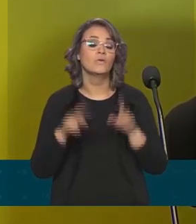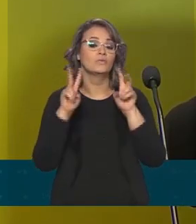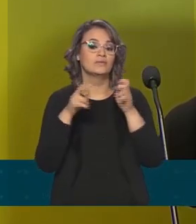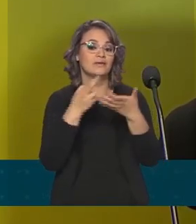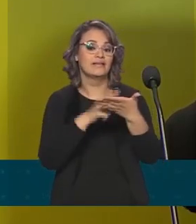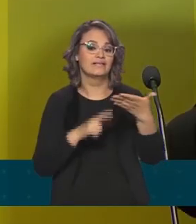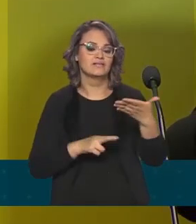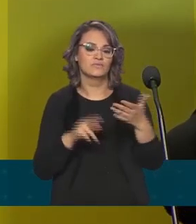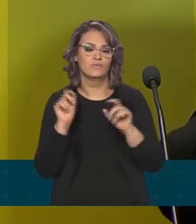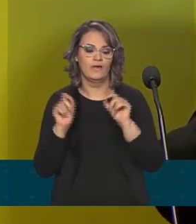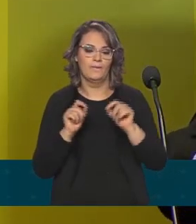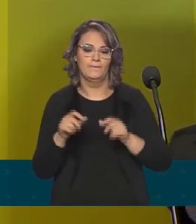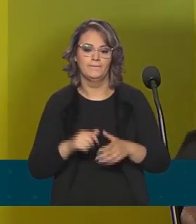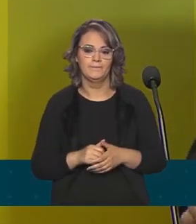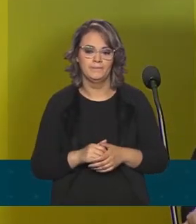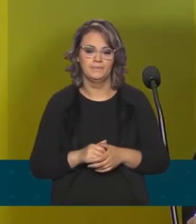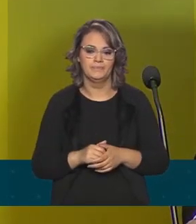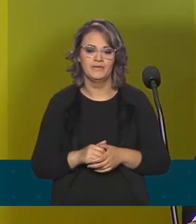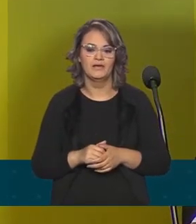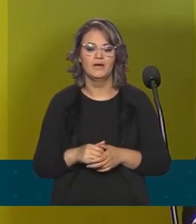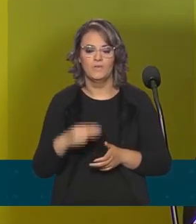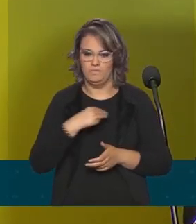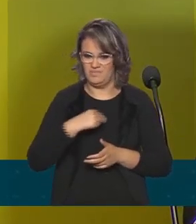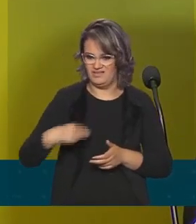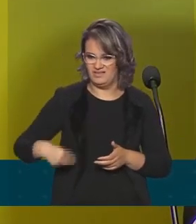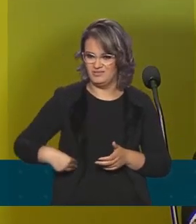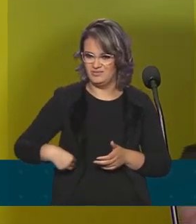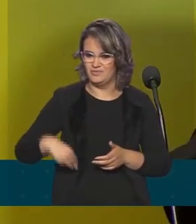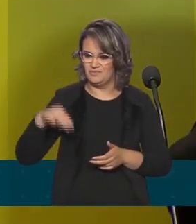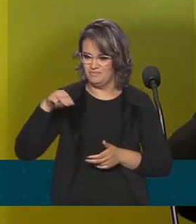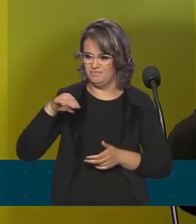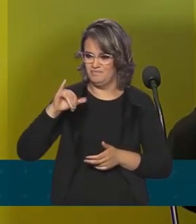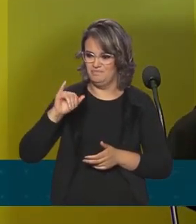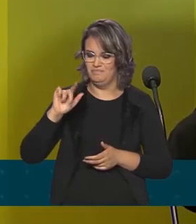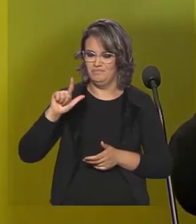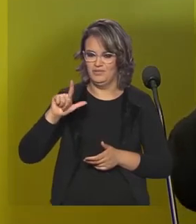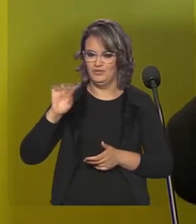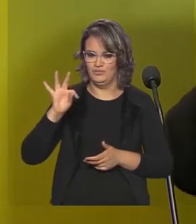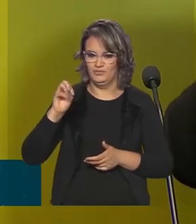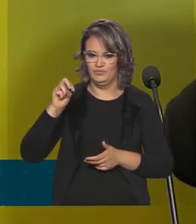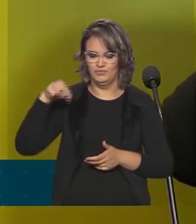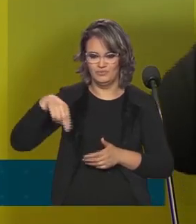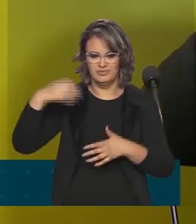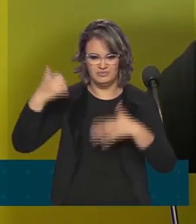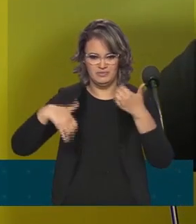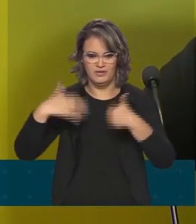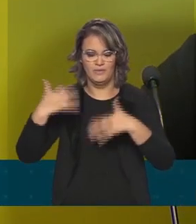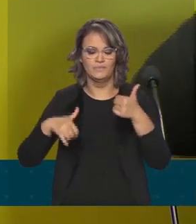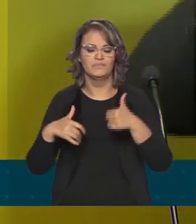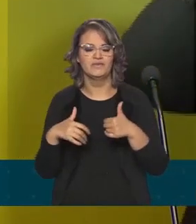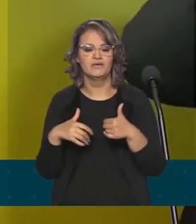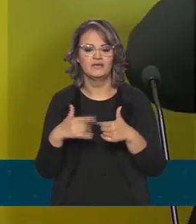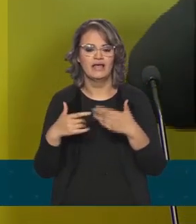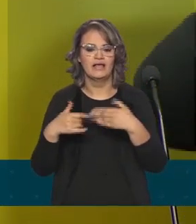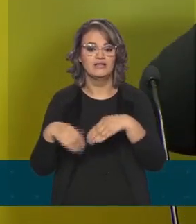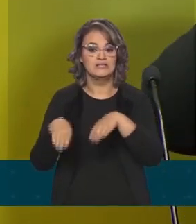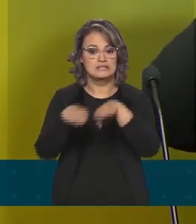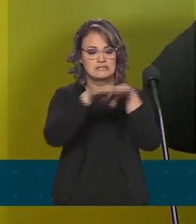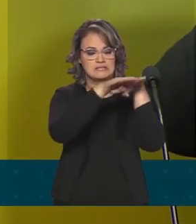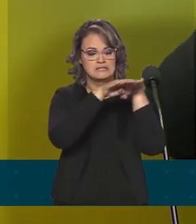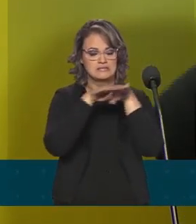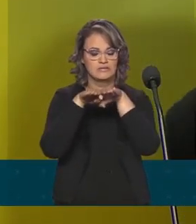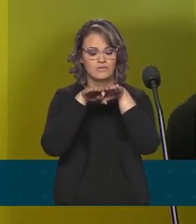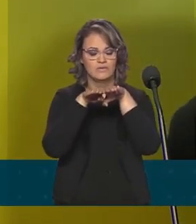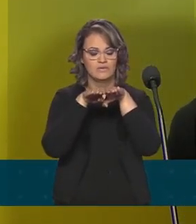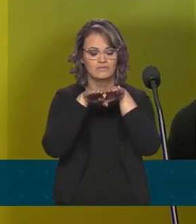redação de hoje, o nosso ministro, Milton Ribeiro, já tinha colocado nas redes. Primeiro, é o desafio de reduzir as desigualdades entre as regiões do